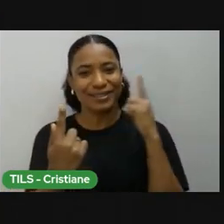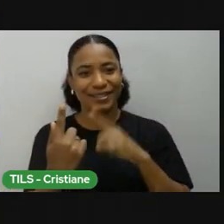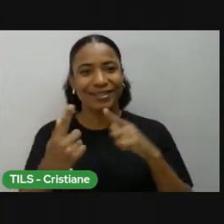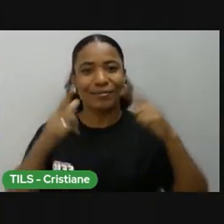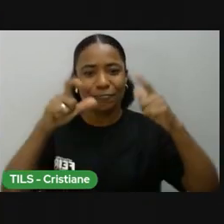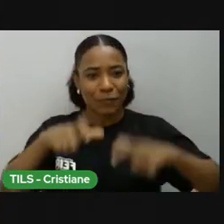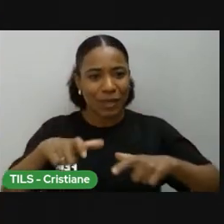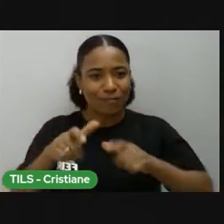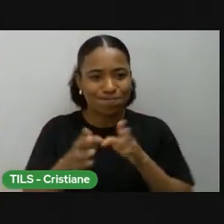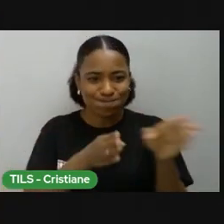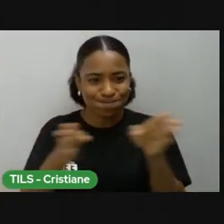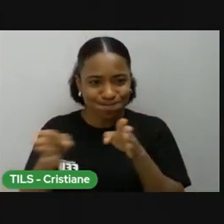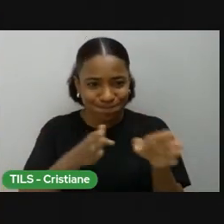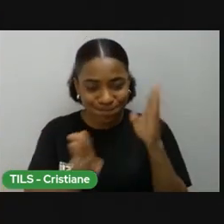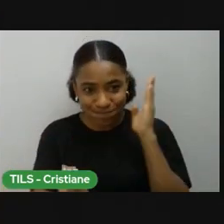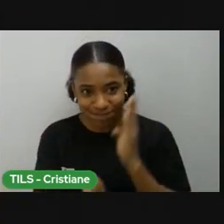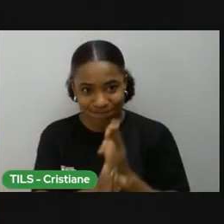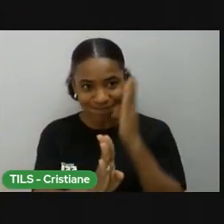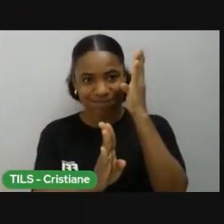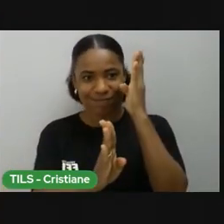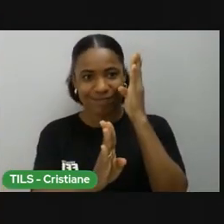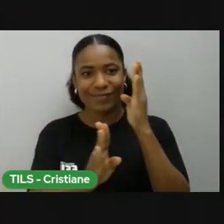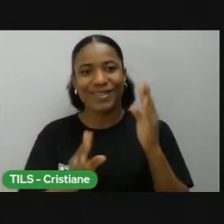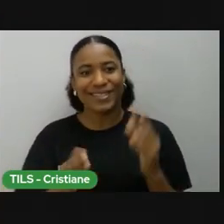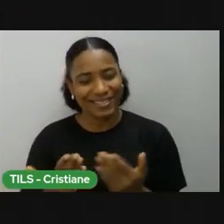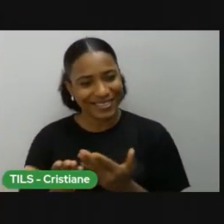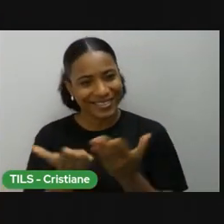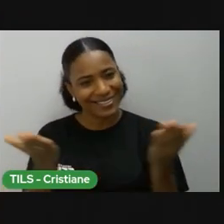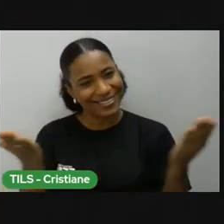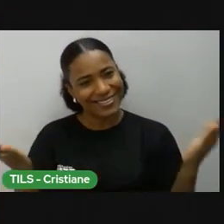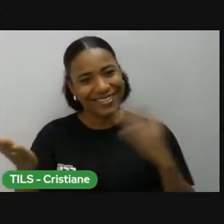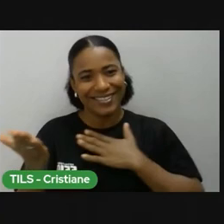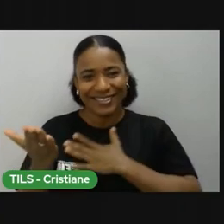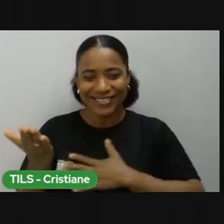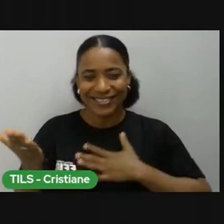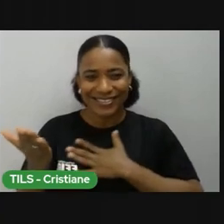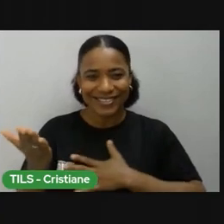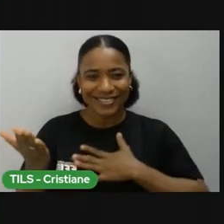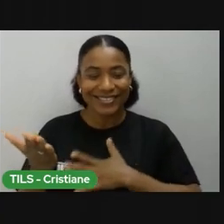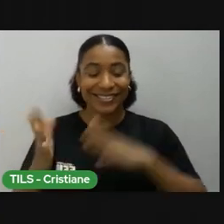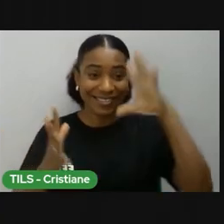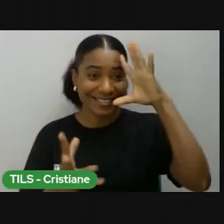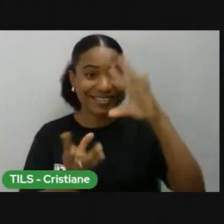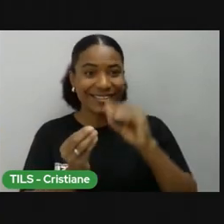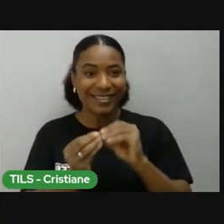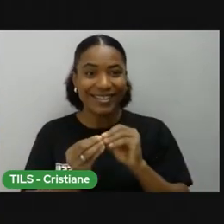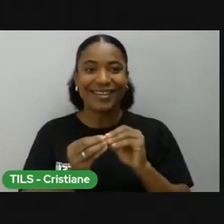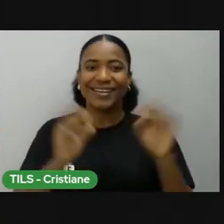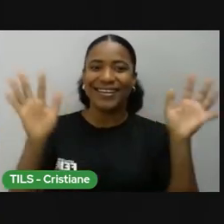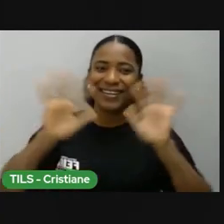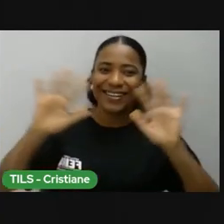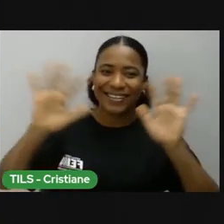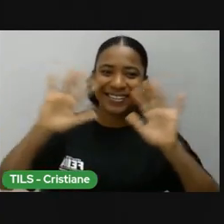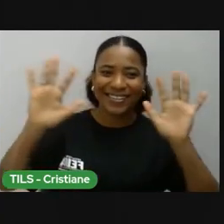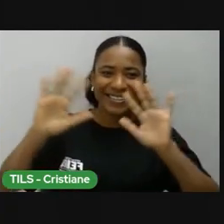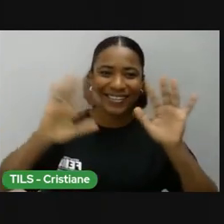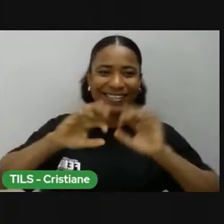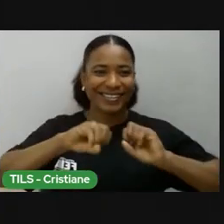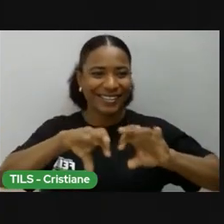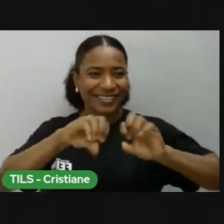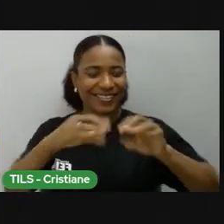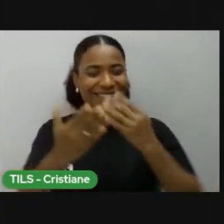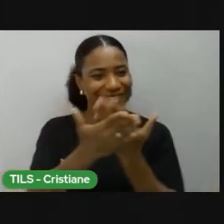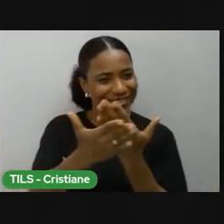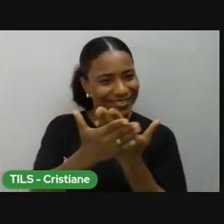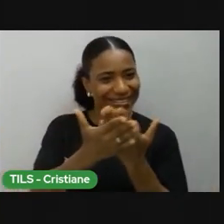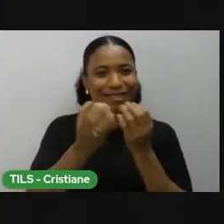perfeitamente no espaço onde eu estou. Espero que vocês tenham gostado, que tenham compreendido a aula e até a nossa próxima aula. Bons estudos